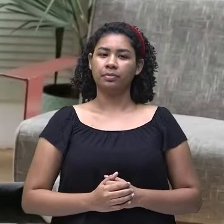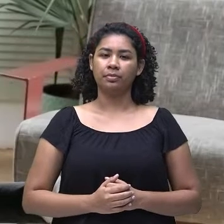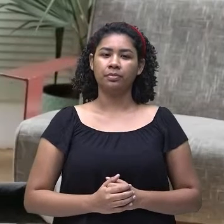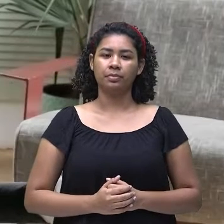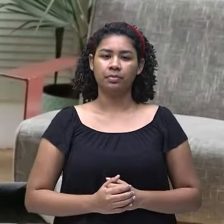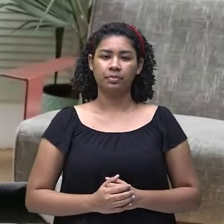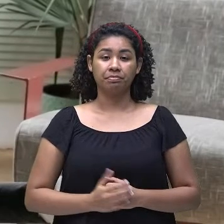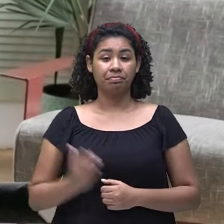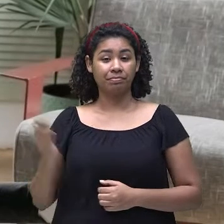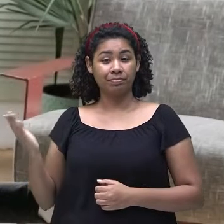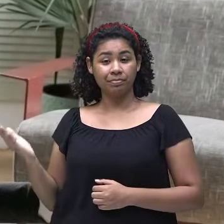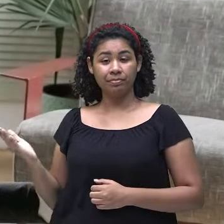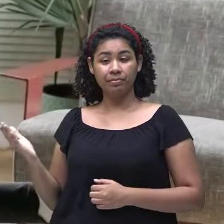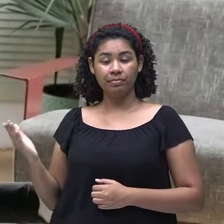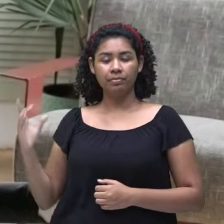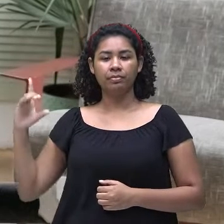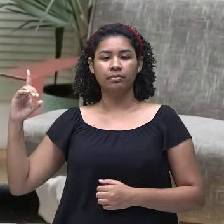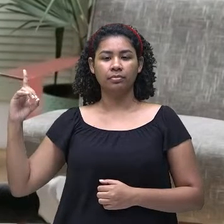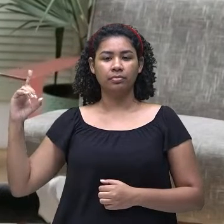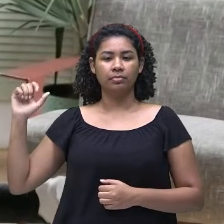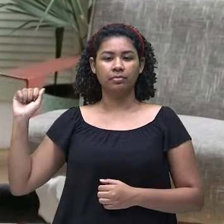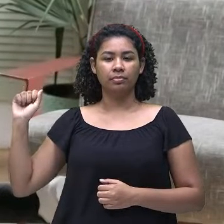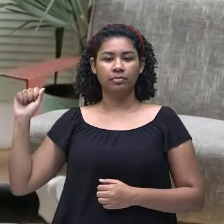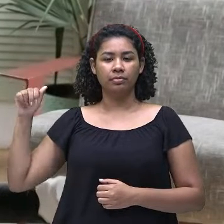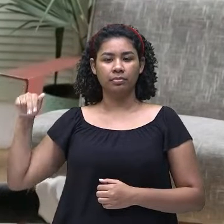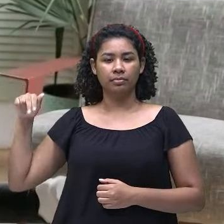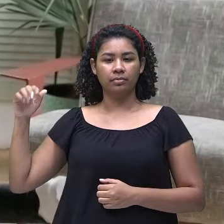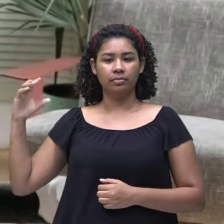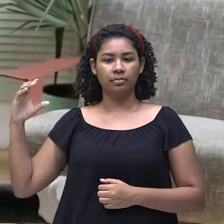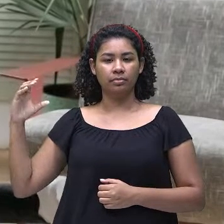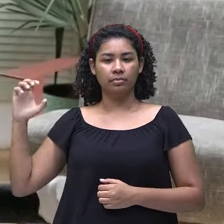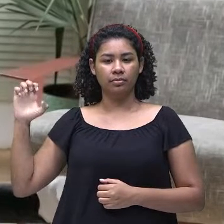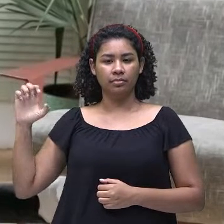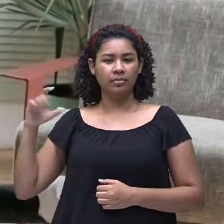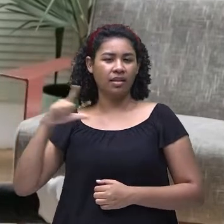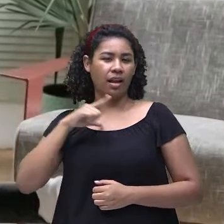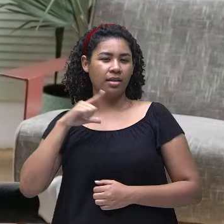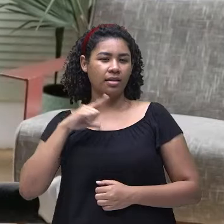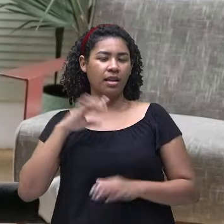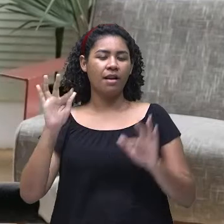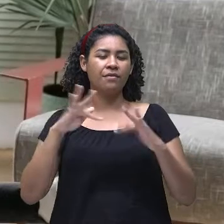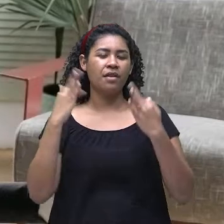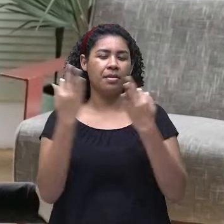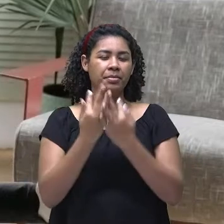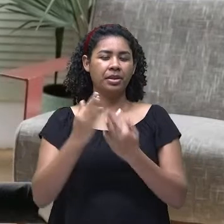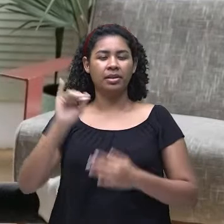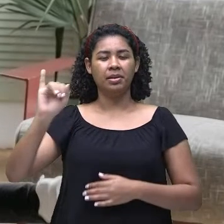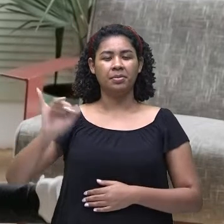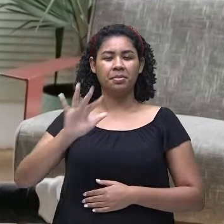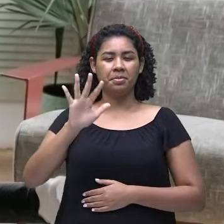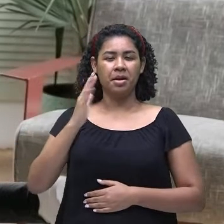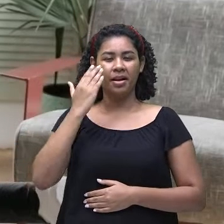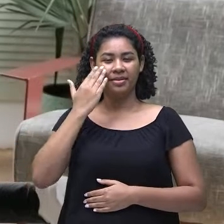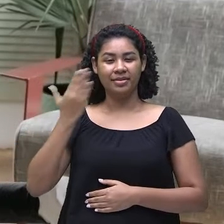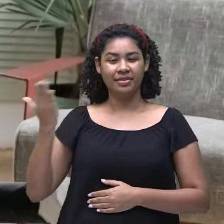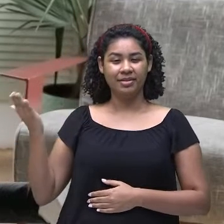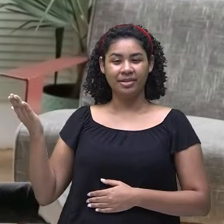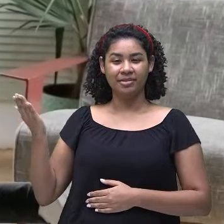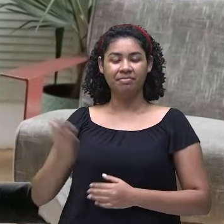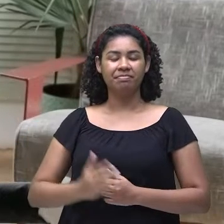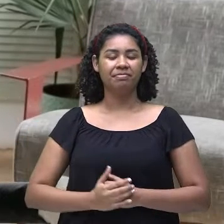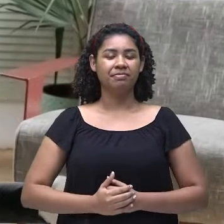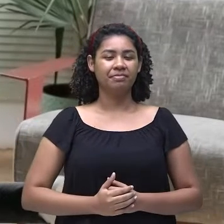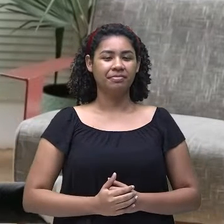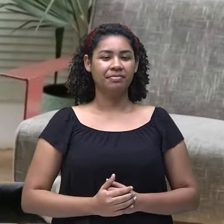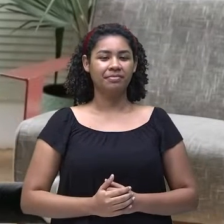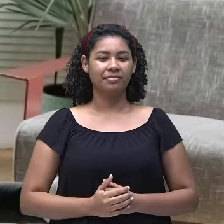aí? Dance. Dance. We have a family. Temos uma família aí. They can dance. They